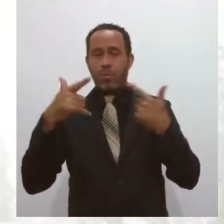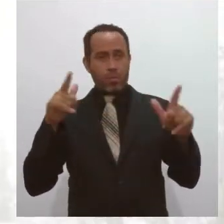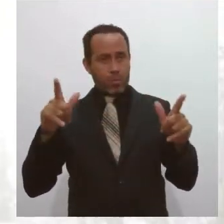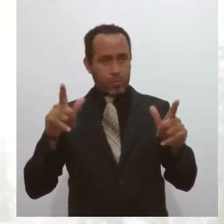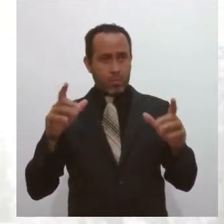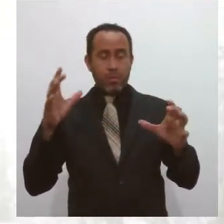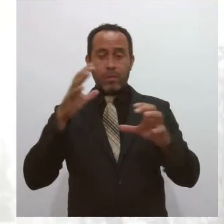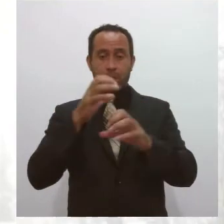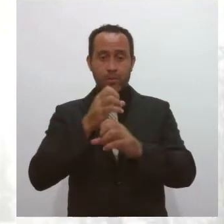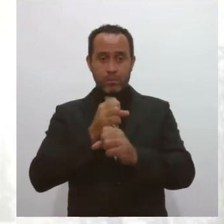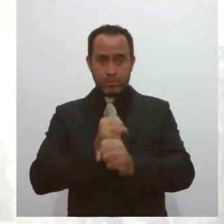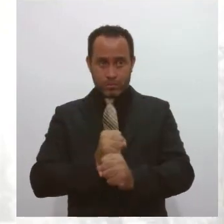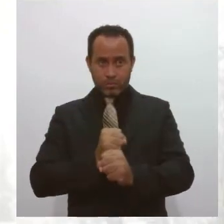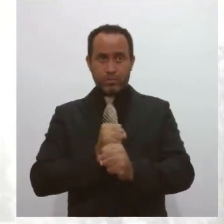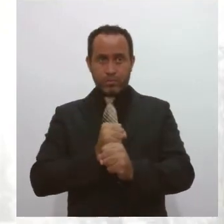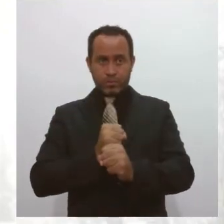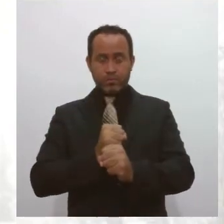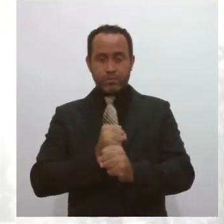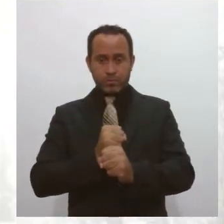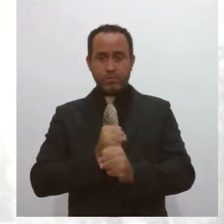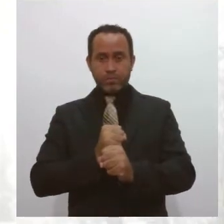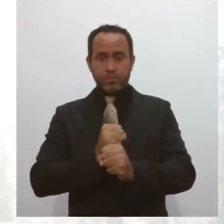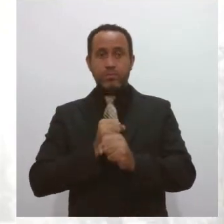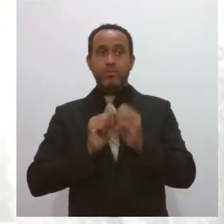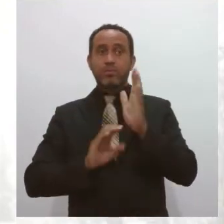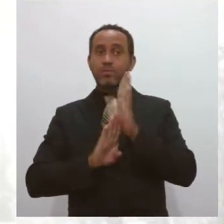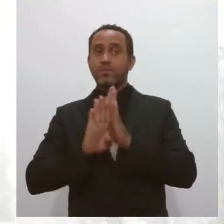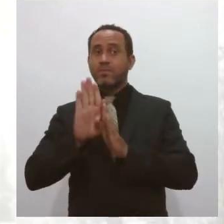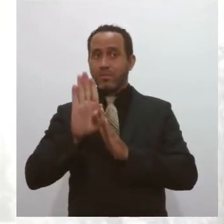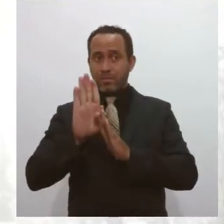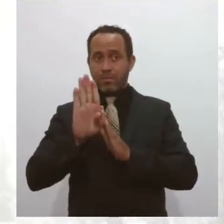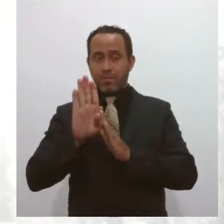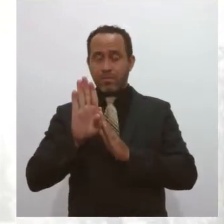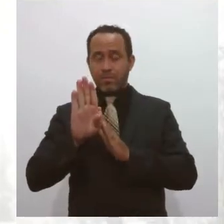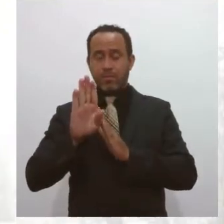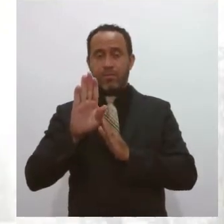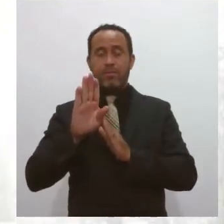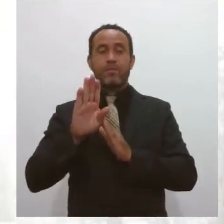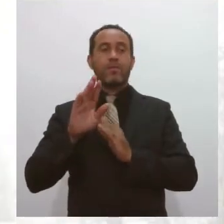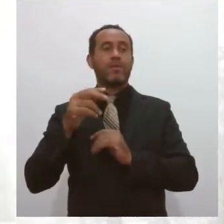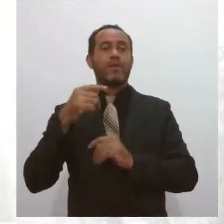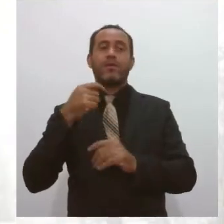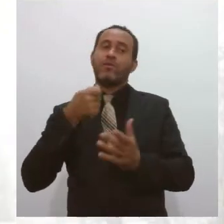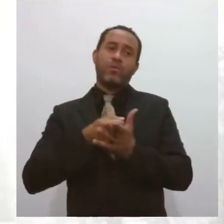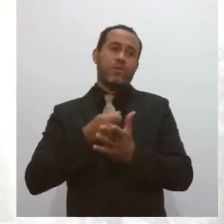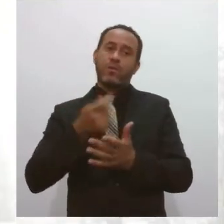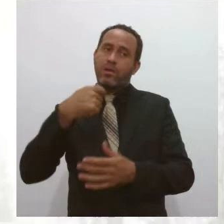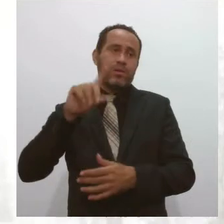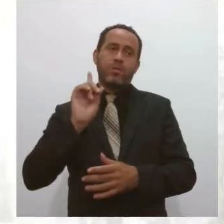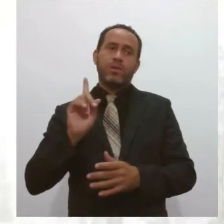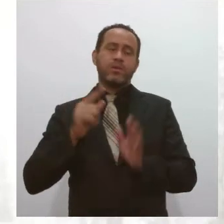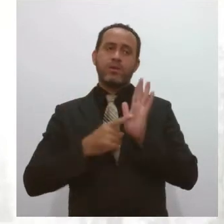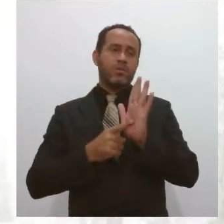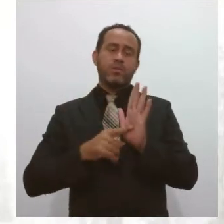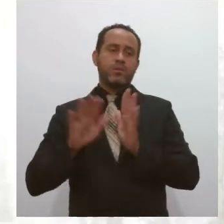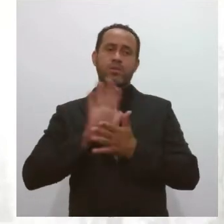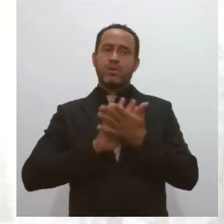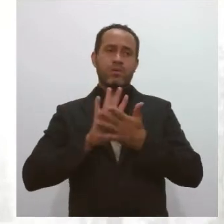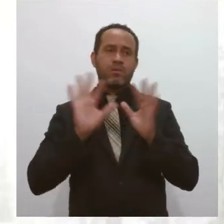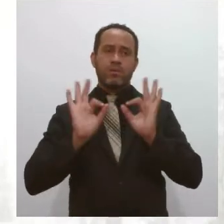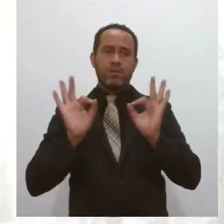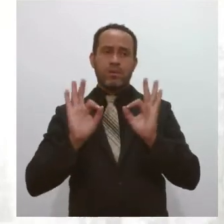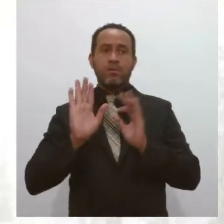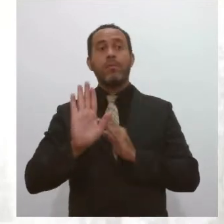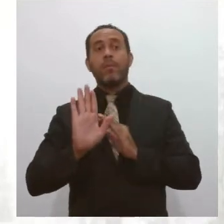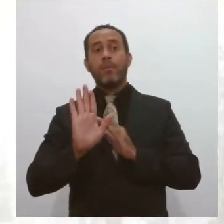somado ao benefício emergencial ultrapasse o limite que eu me referi, ele não precisa apresentar a declaração. Mas o